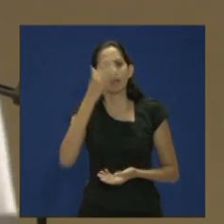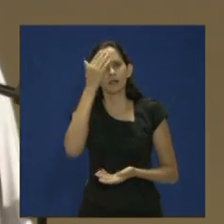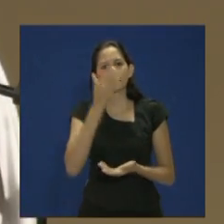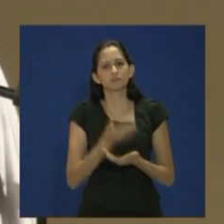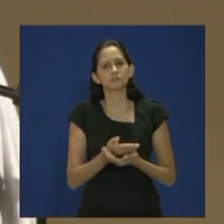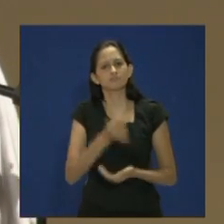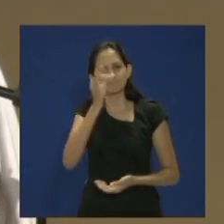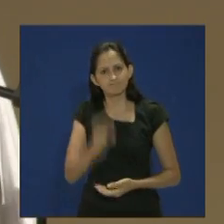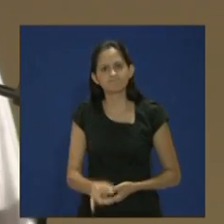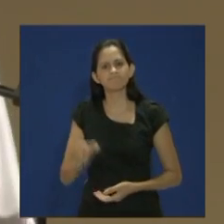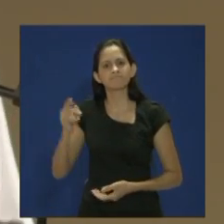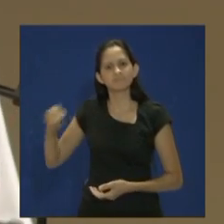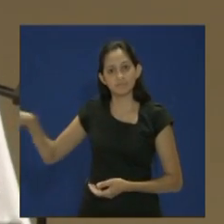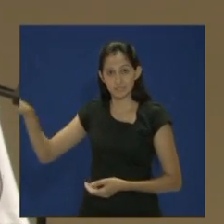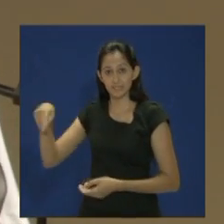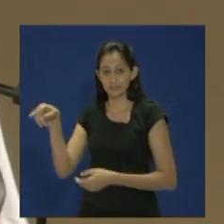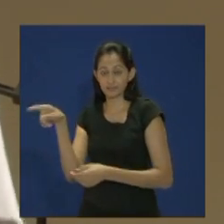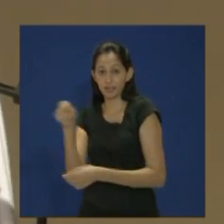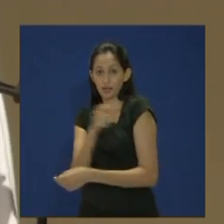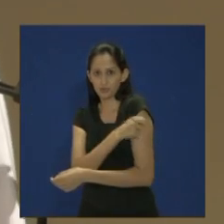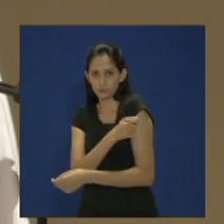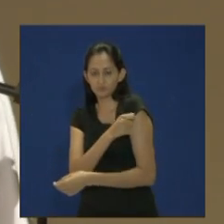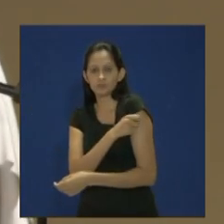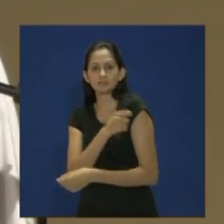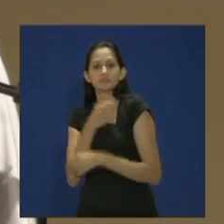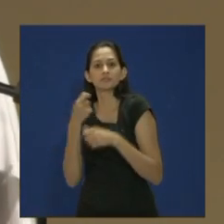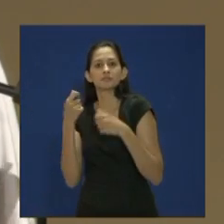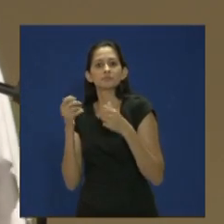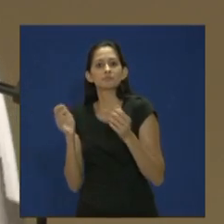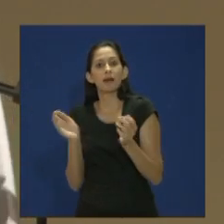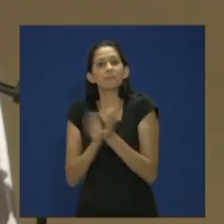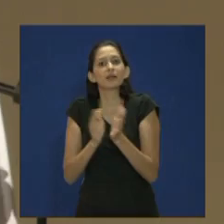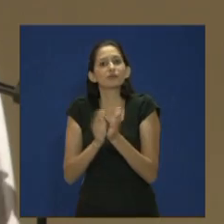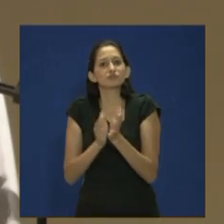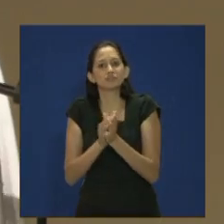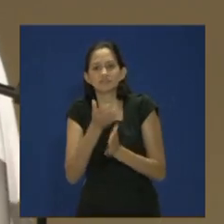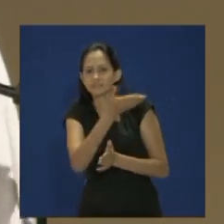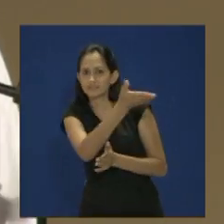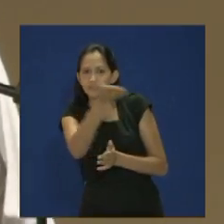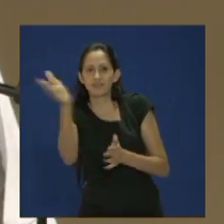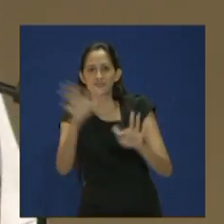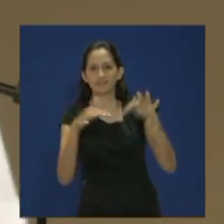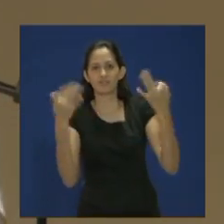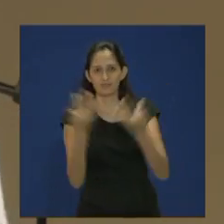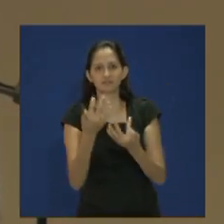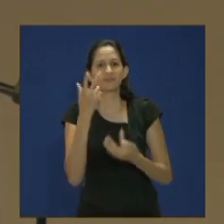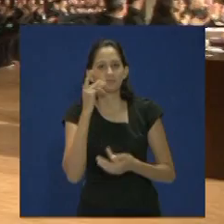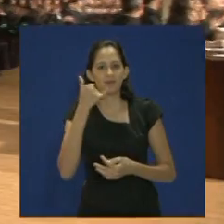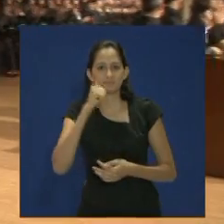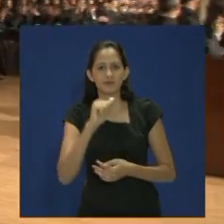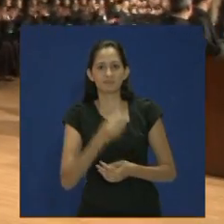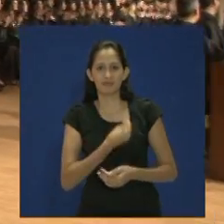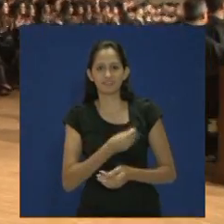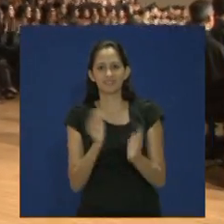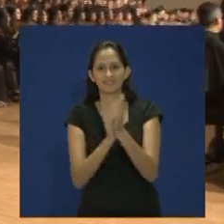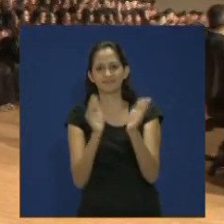vocês formando, nos ajudem a aplaudir, a uma salva de palmas, aos pais de vocês que estão aqui presentes.